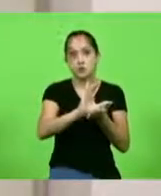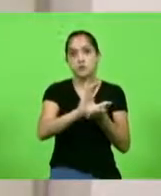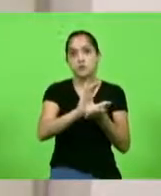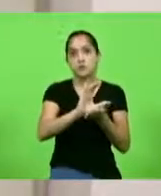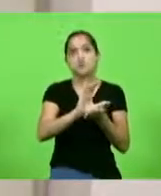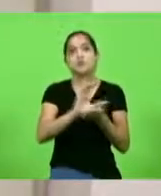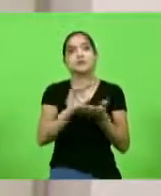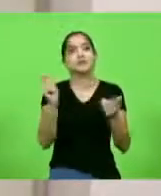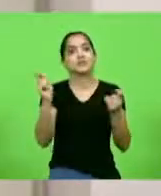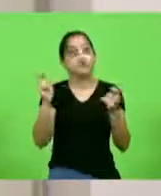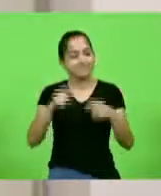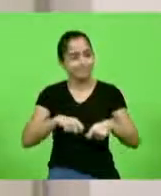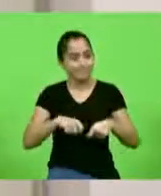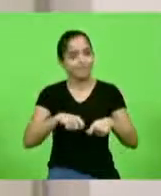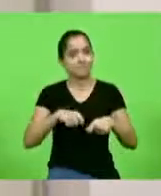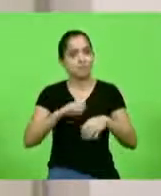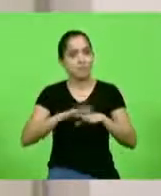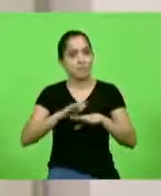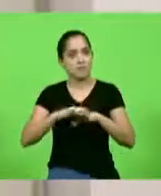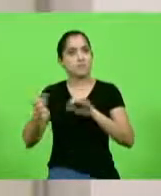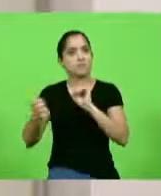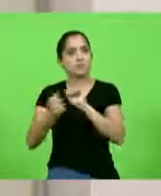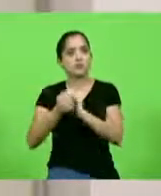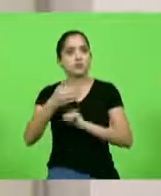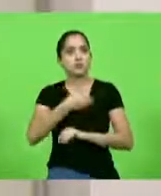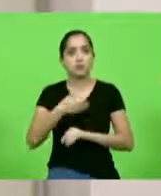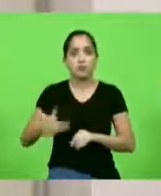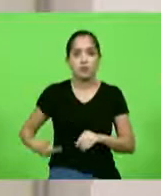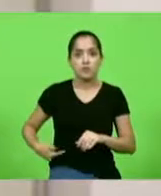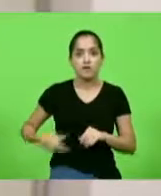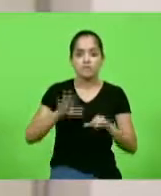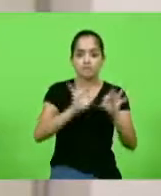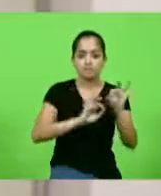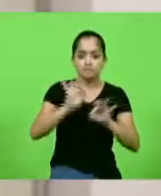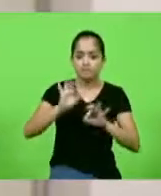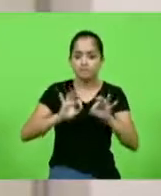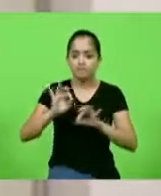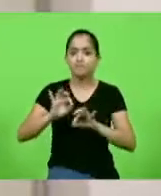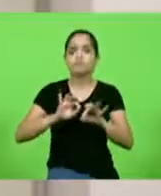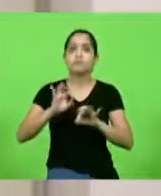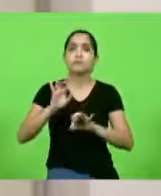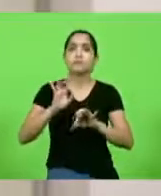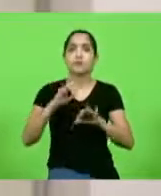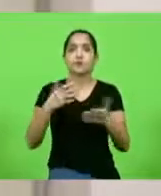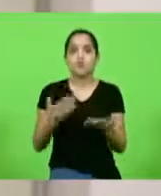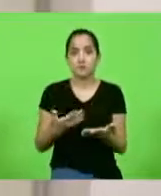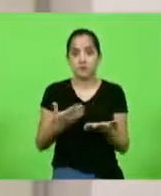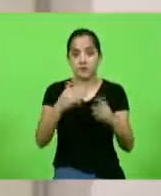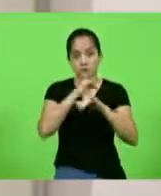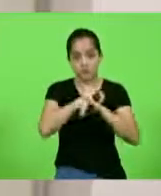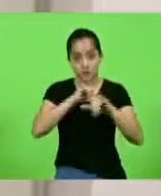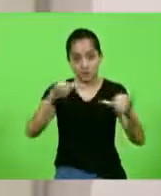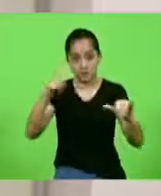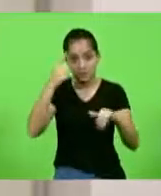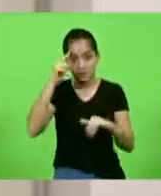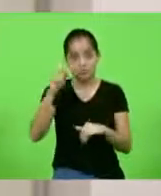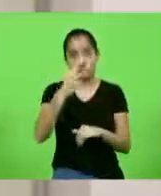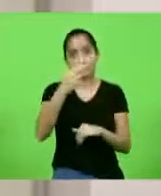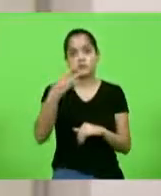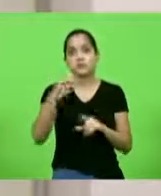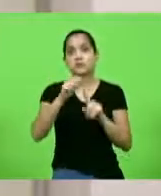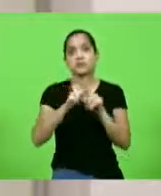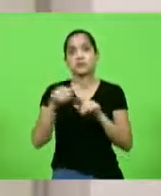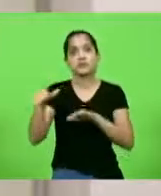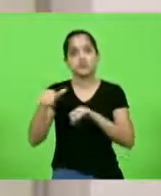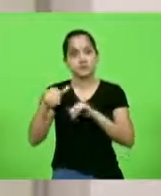construímos com o governo do Estado, num pacote que eu trabalhei para o município e que foi anunciado no dia 23 de setembro